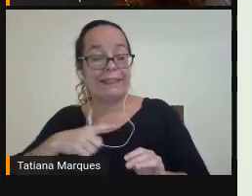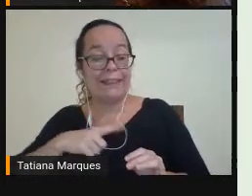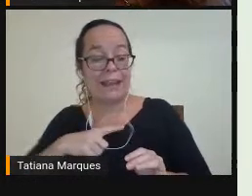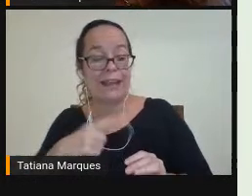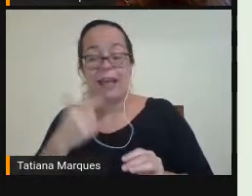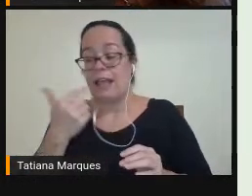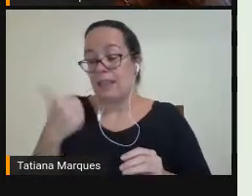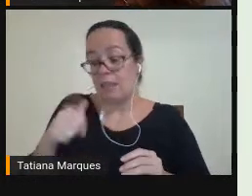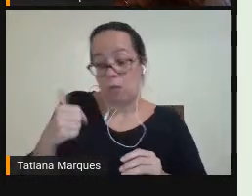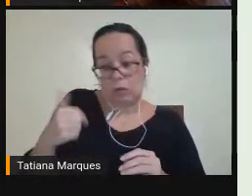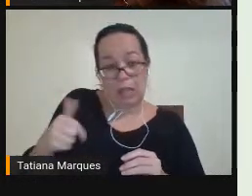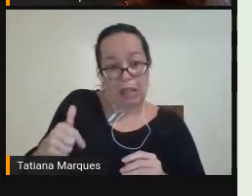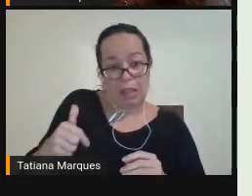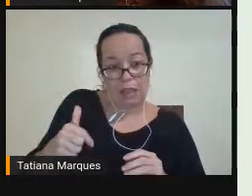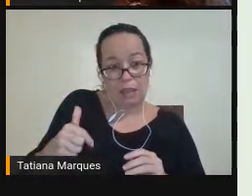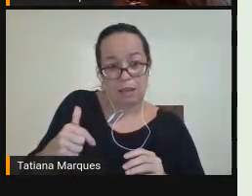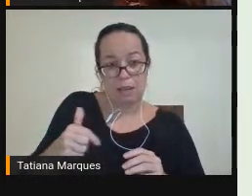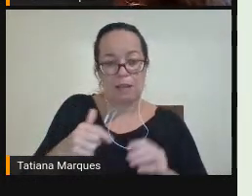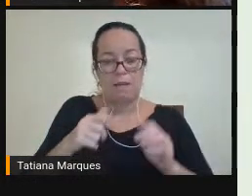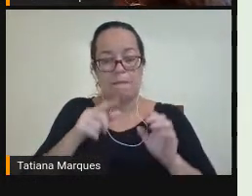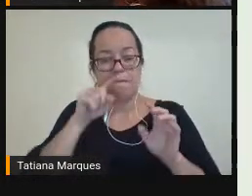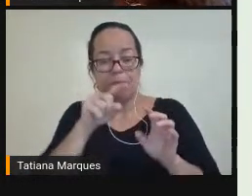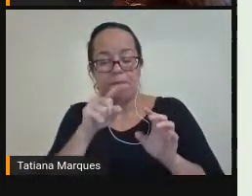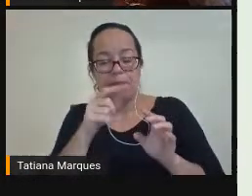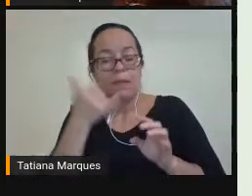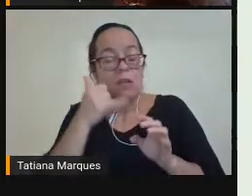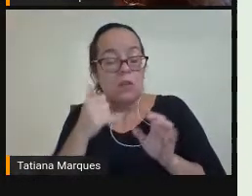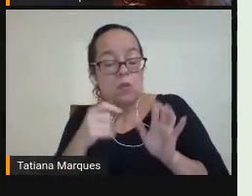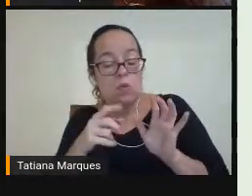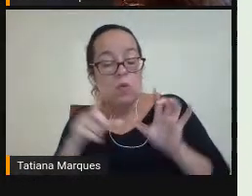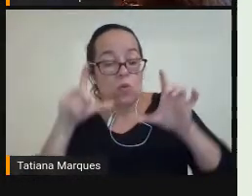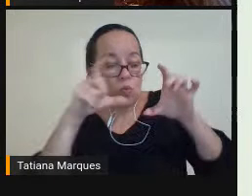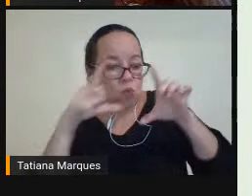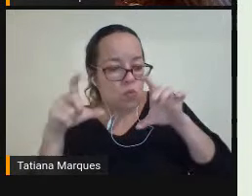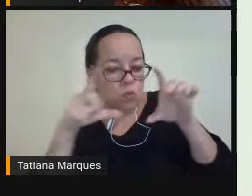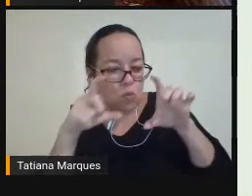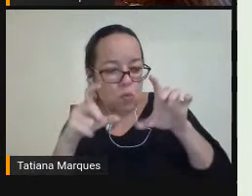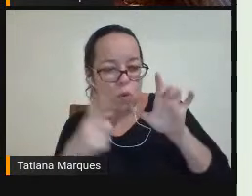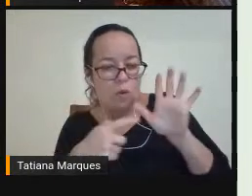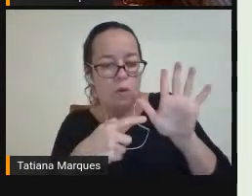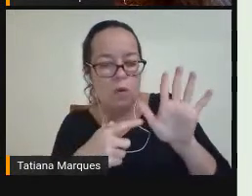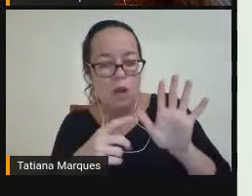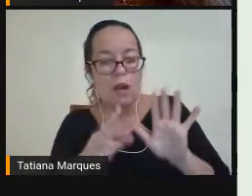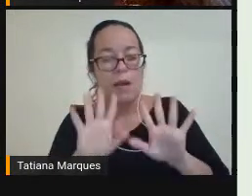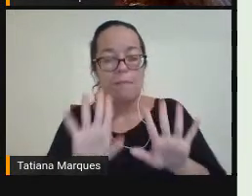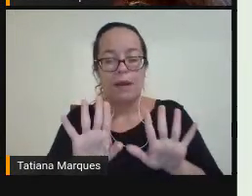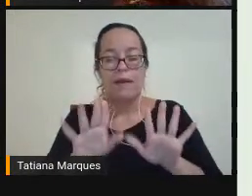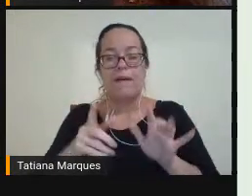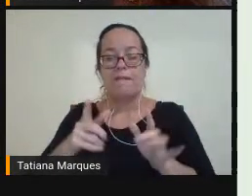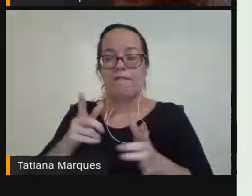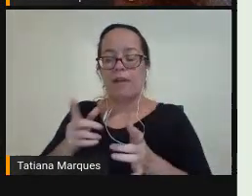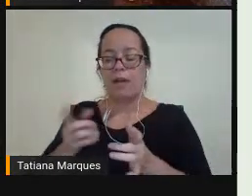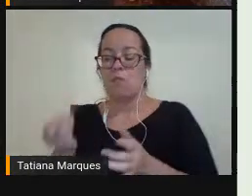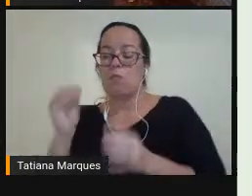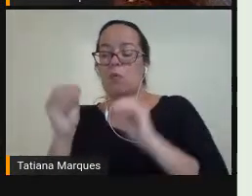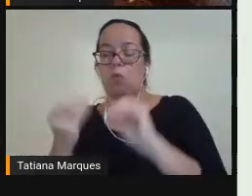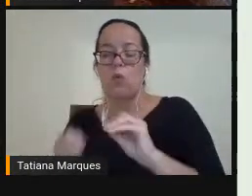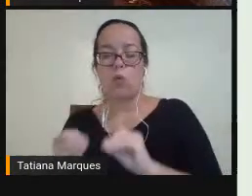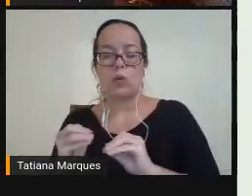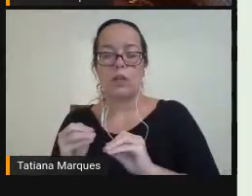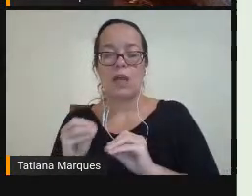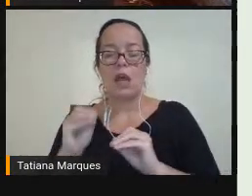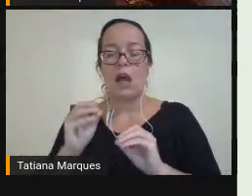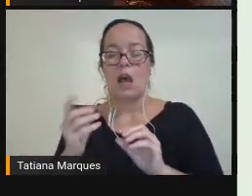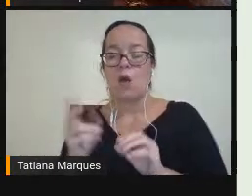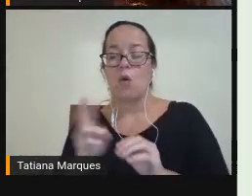QR Code Com a câmera As meninas Vão colocar O link Ali para vocês Enquanto